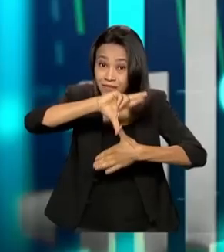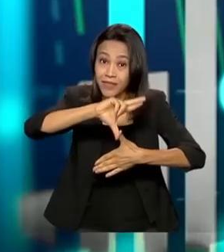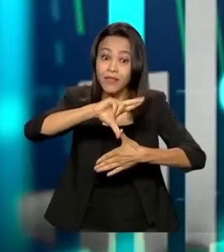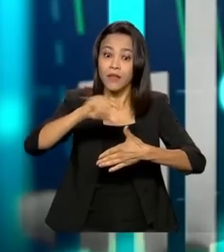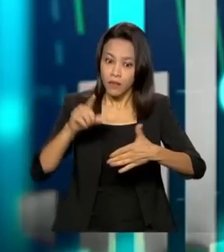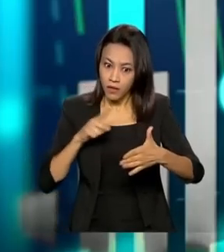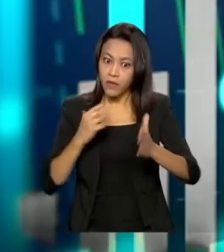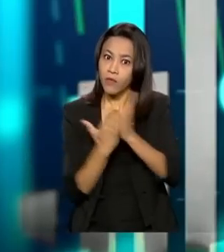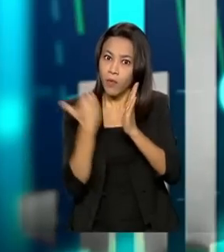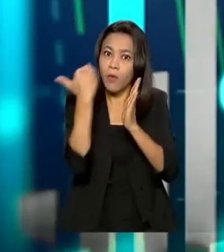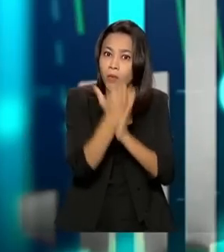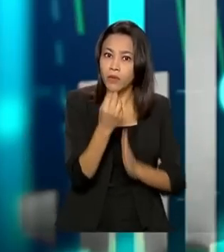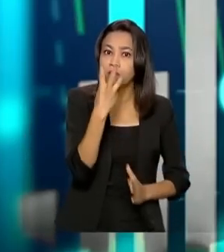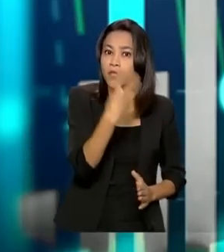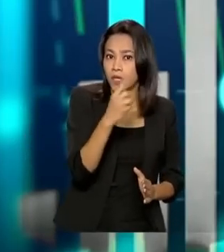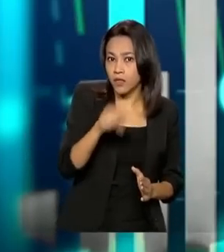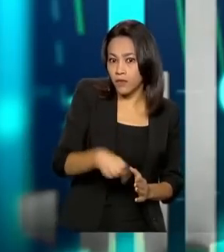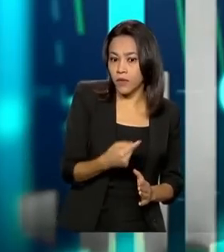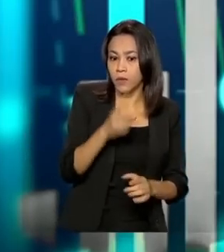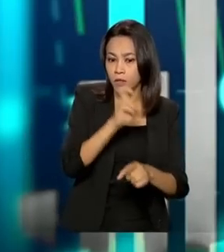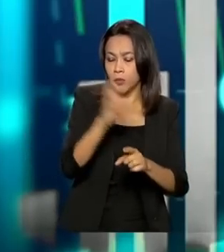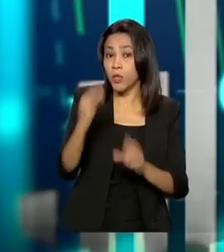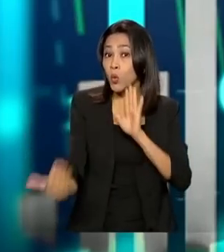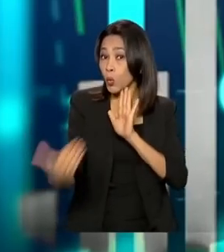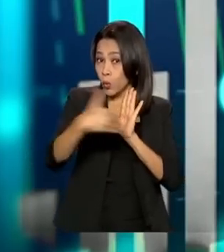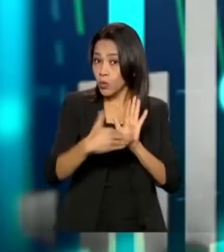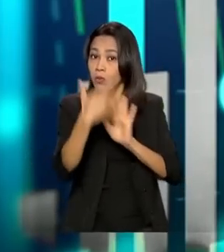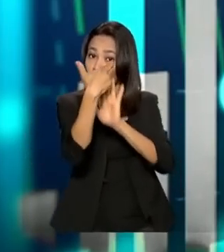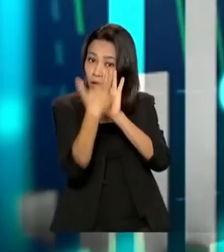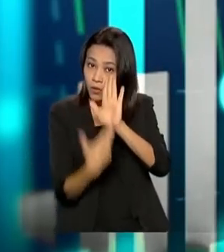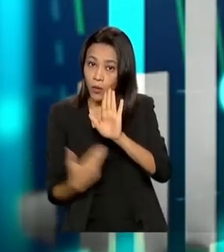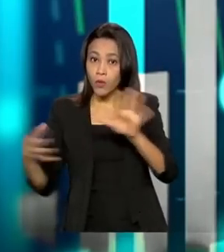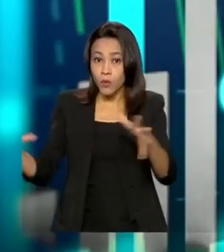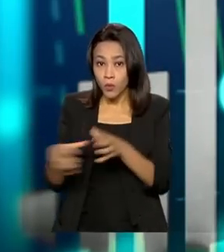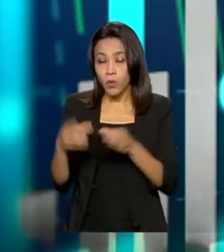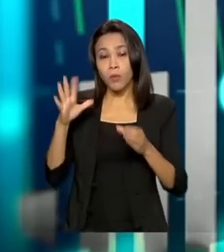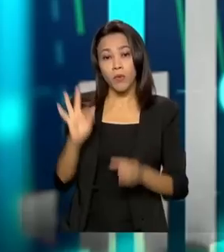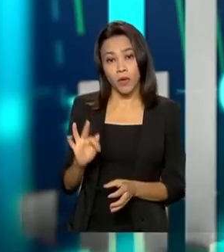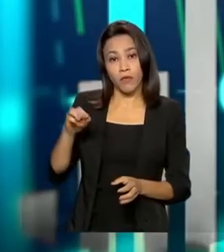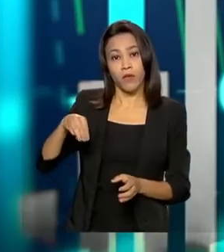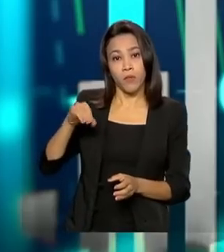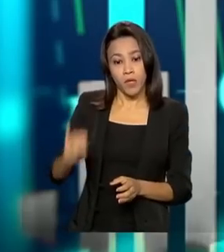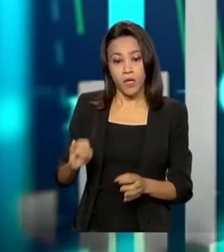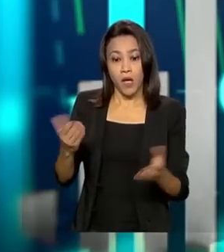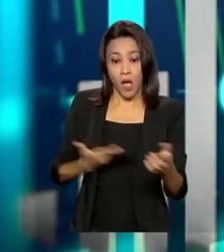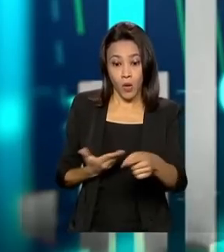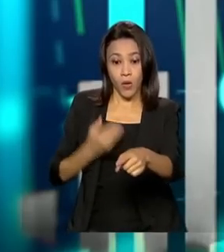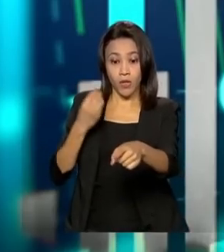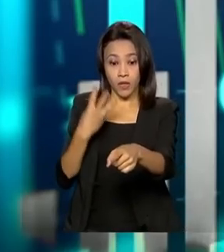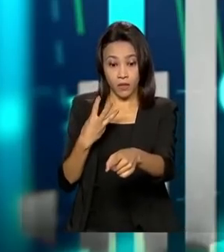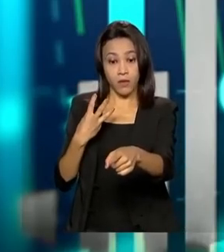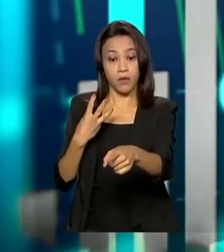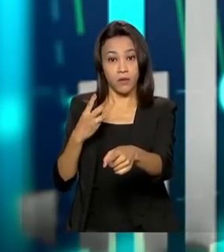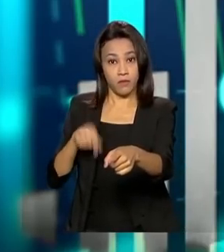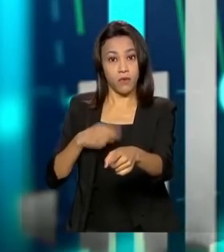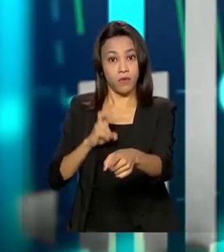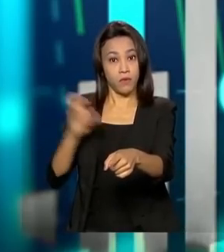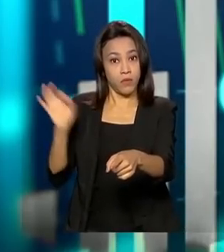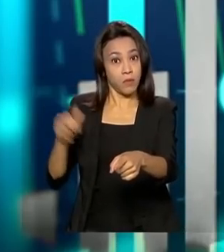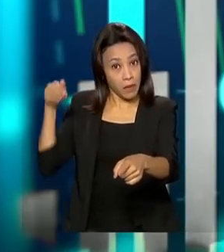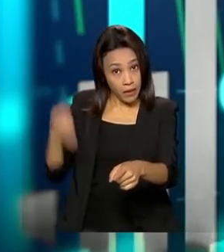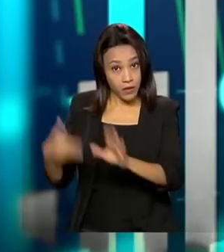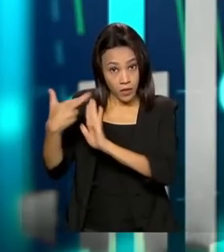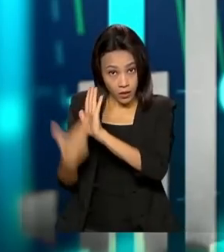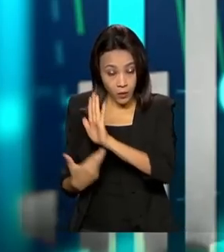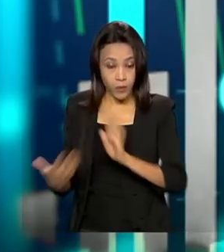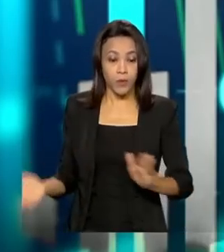na sua expectativa de 3% no último relatório do Fundo Monetário Internacional para 3,5% neste relatório. Em